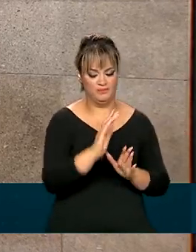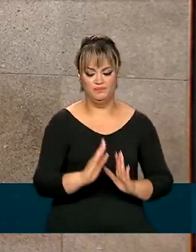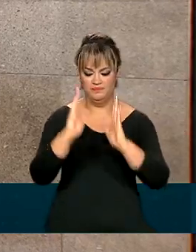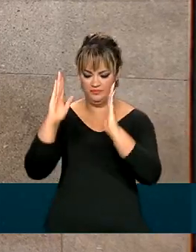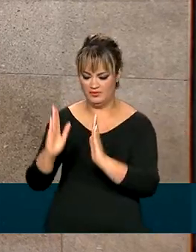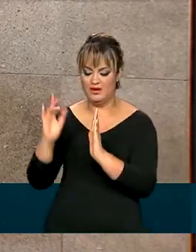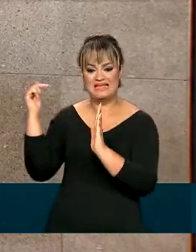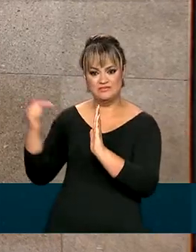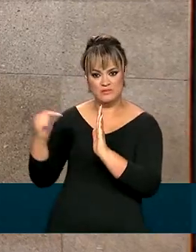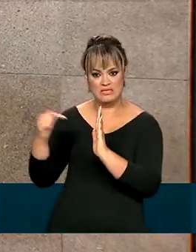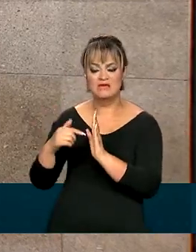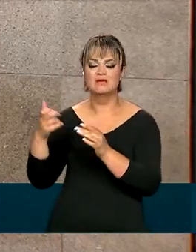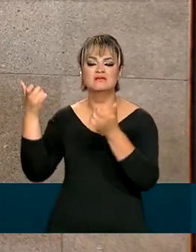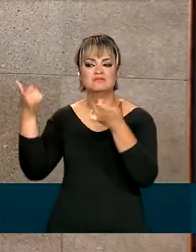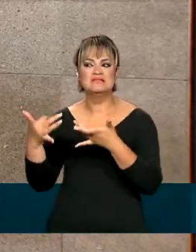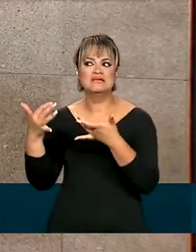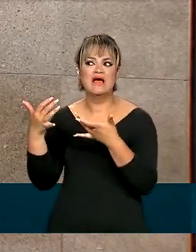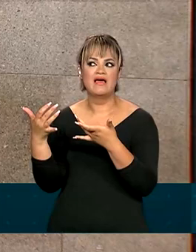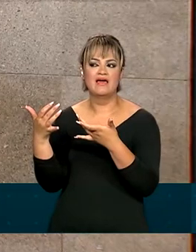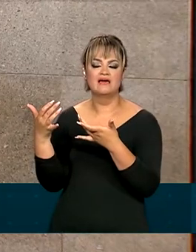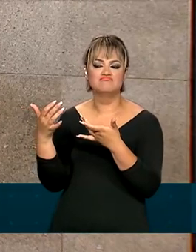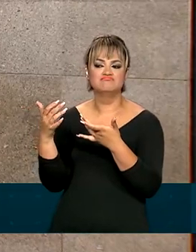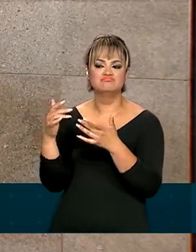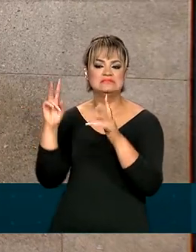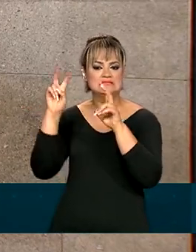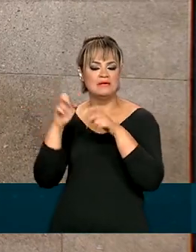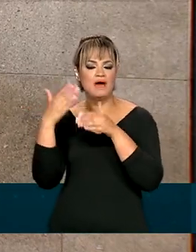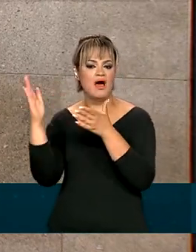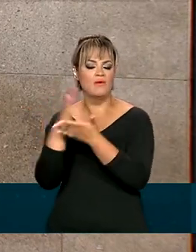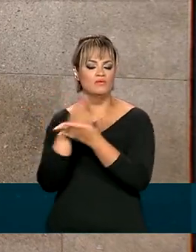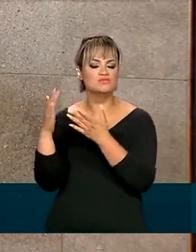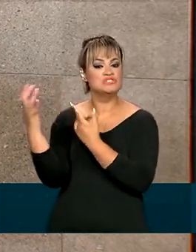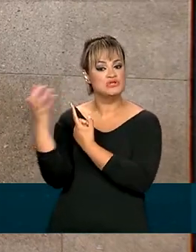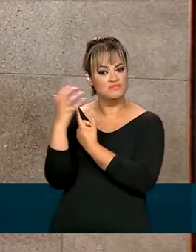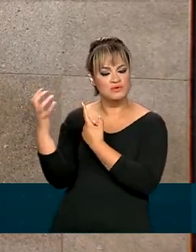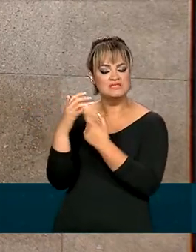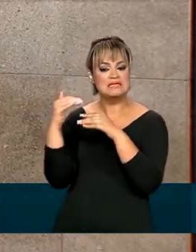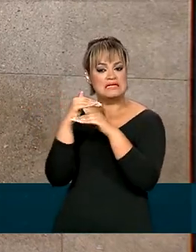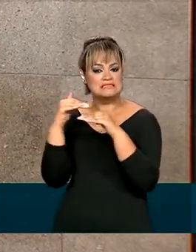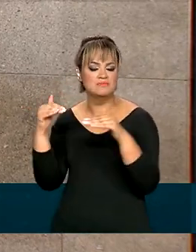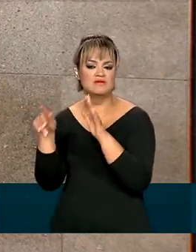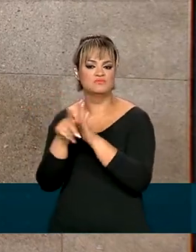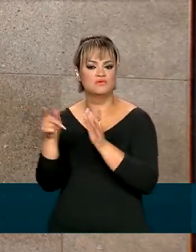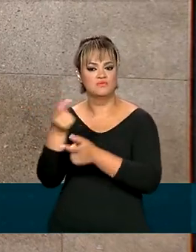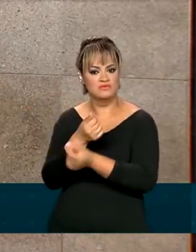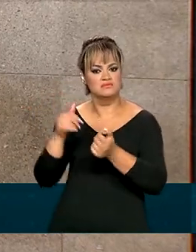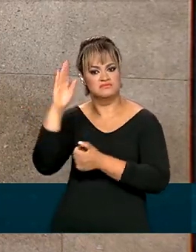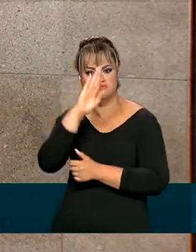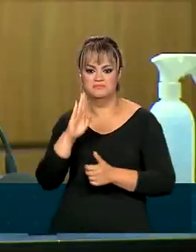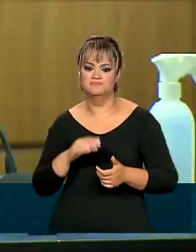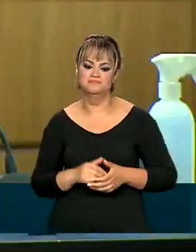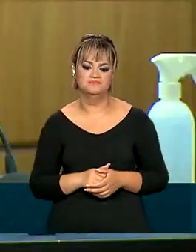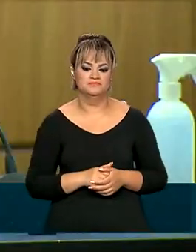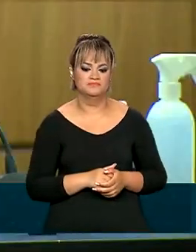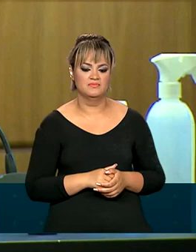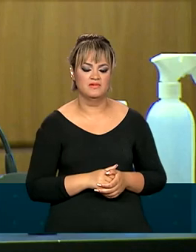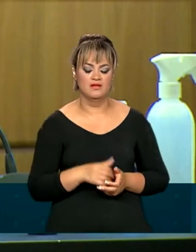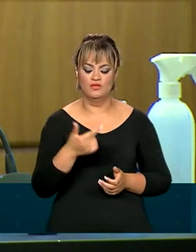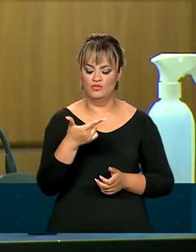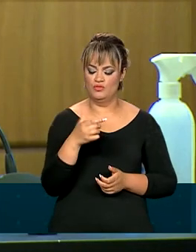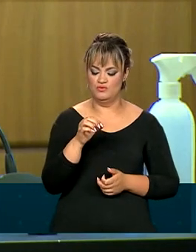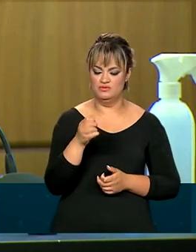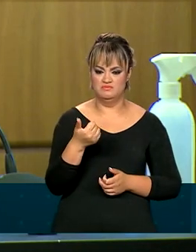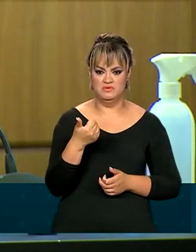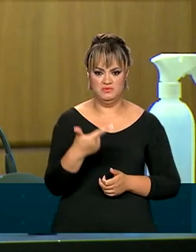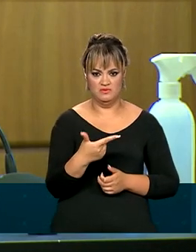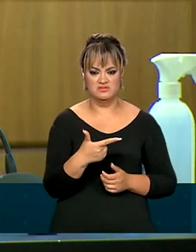outro que trata de assuntos que podem ter reflexos sobre a estabilidade financeira no Brasil. Desde 2012 a gente